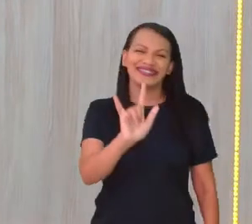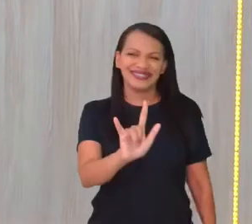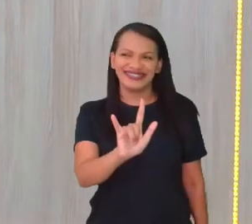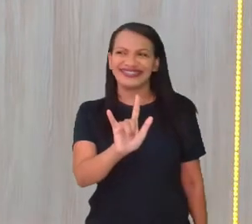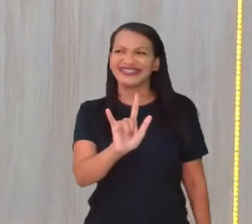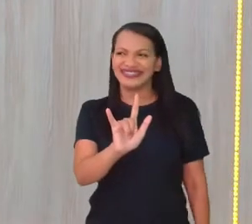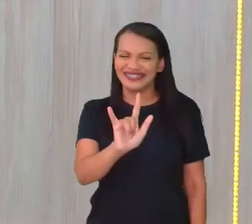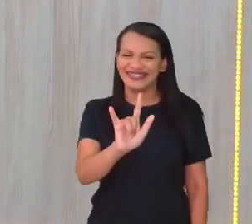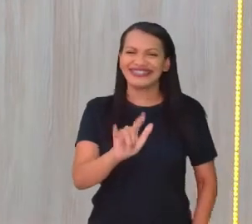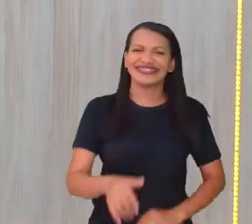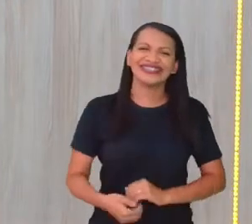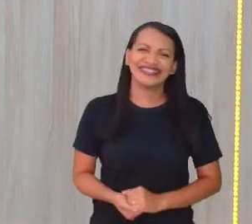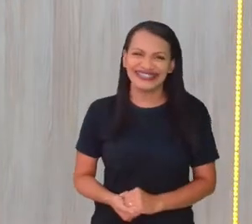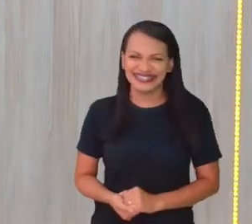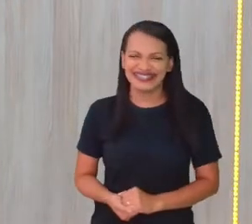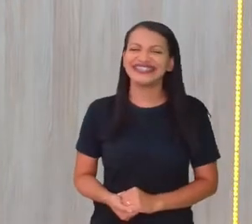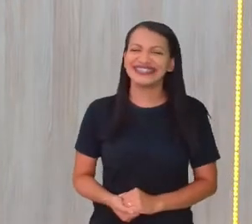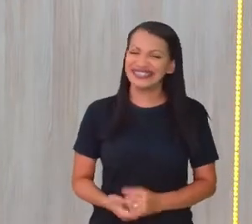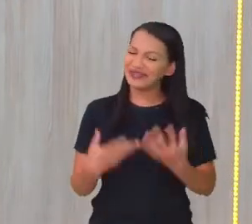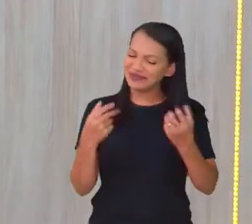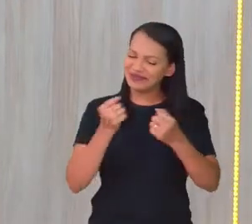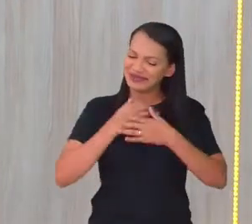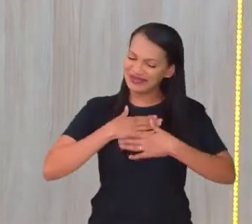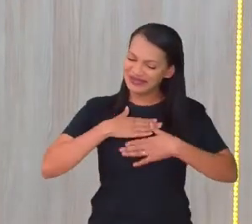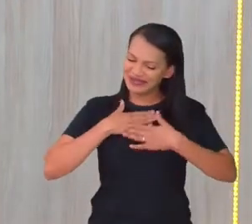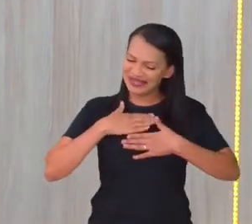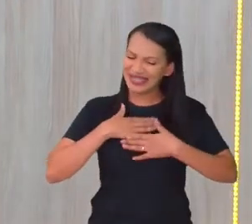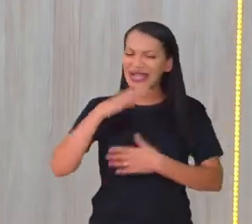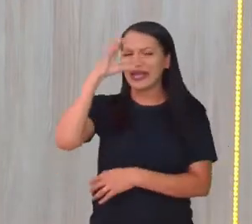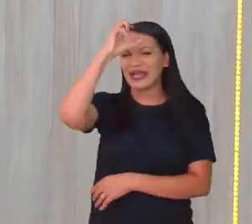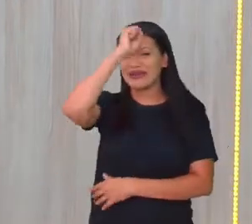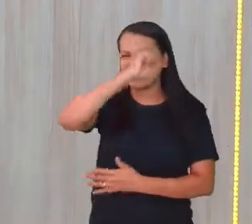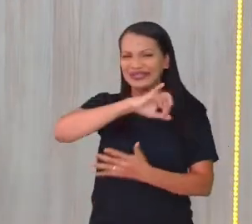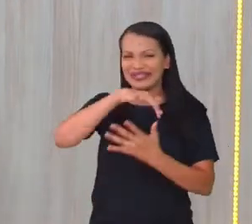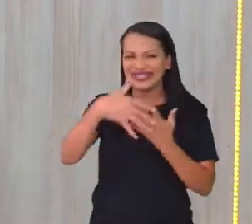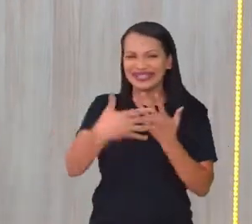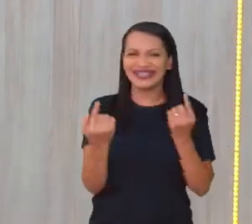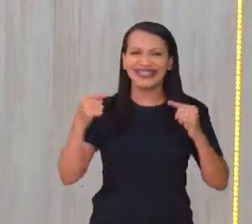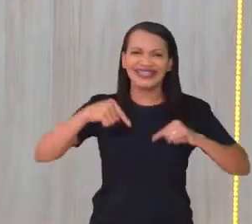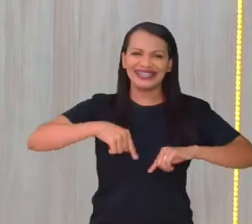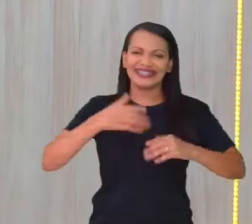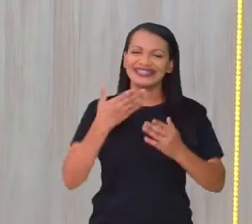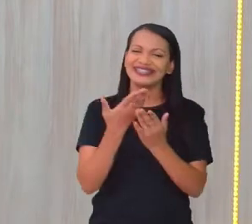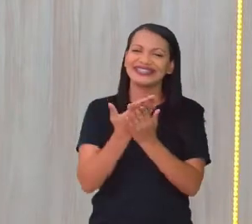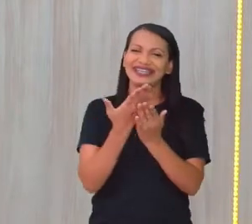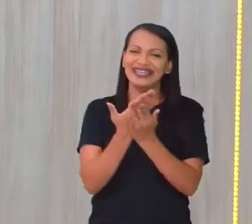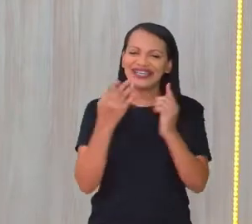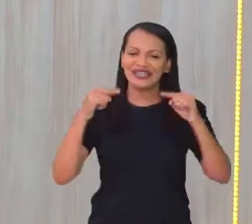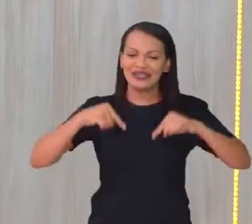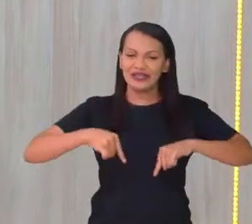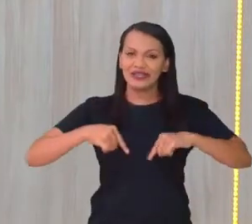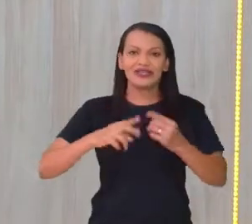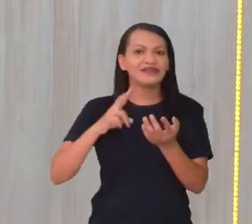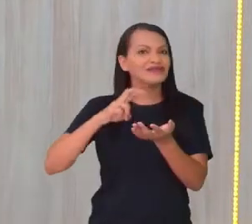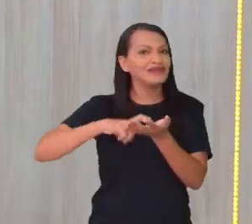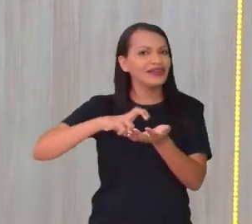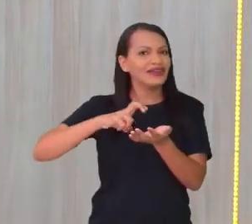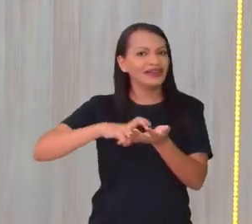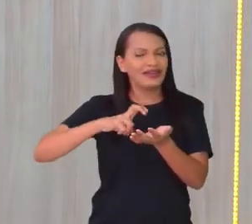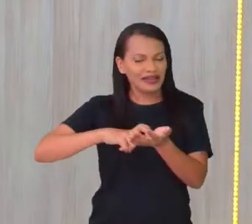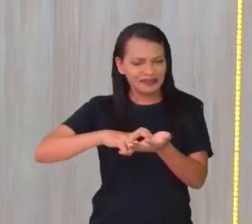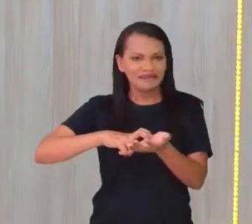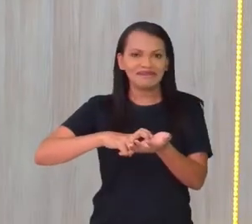Ó, é assim, né, Juninho? Enfim, né? Vamos devagarzinho aprendendo as Libras aqui, na nossa aula, nesta manhã!